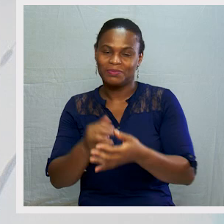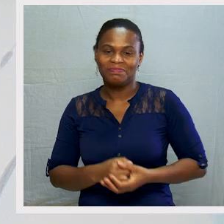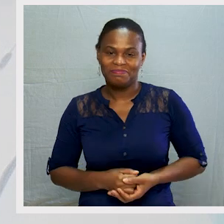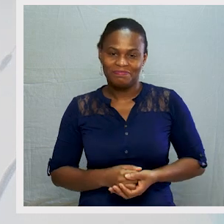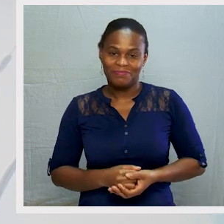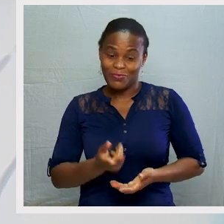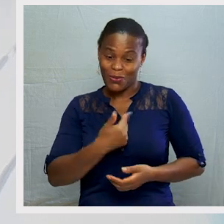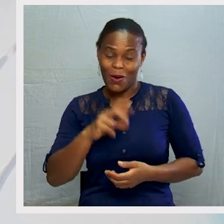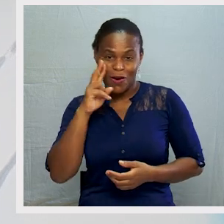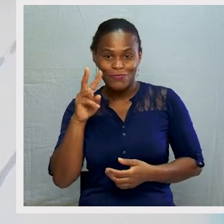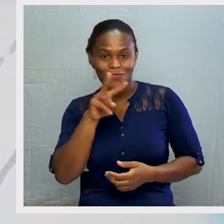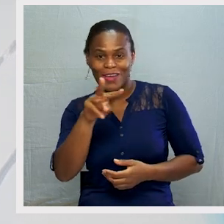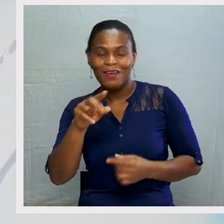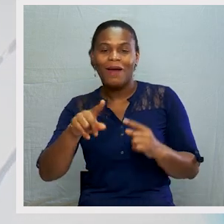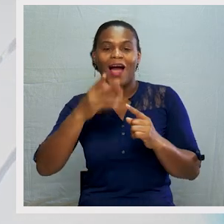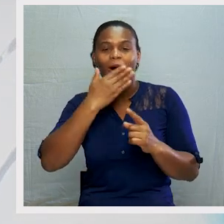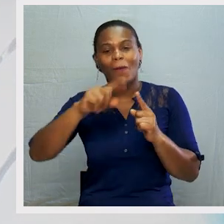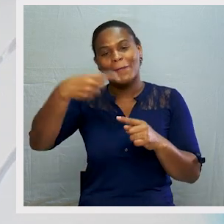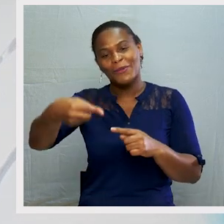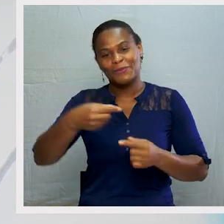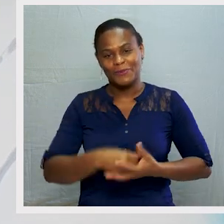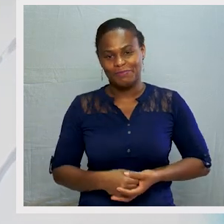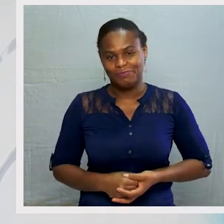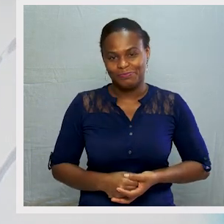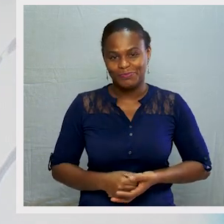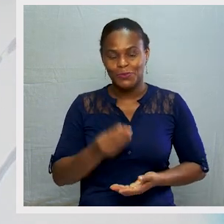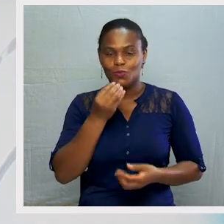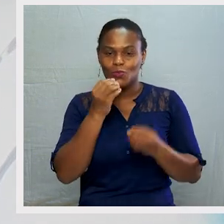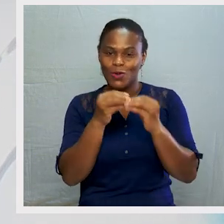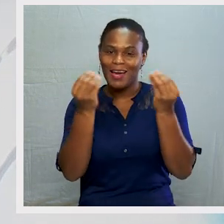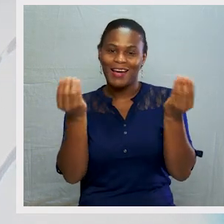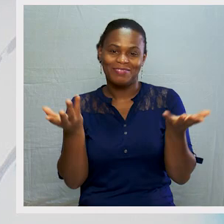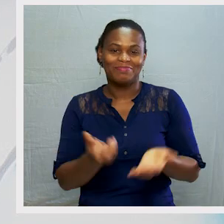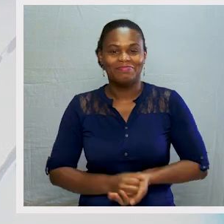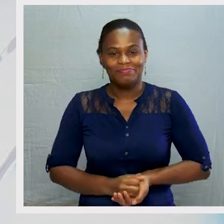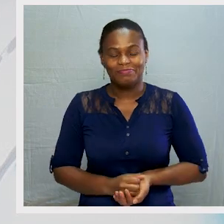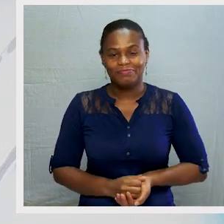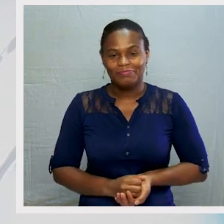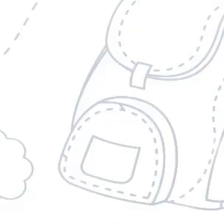educação. Vemo-nos na próxima aula. Beijinhos!